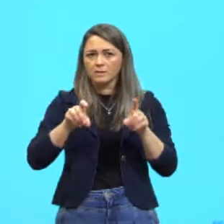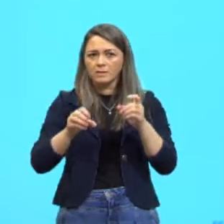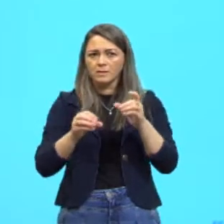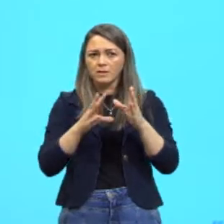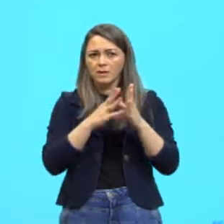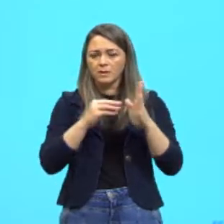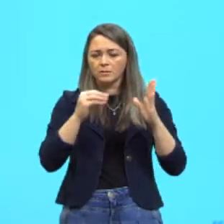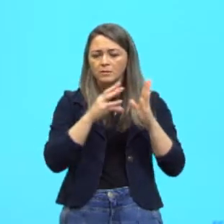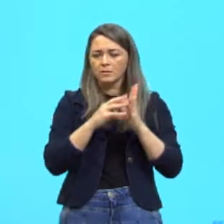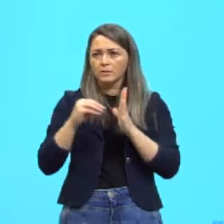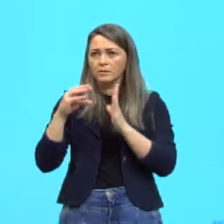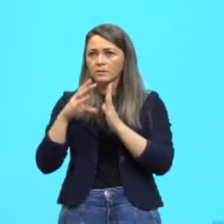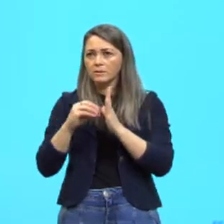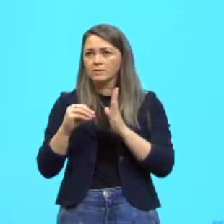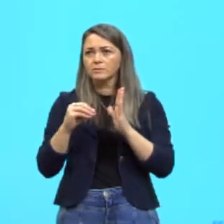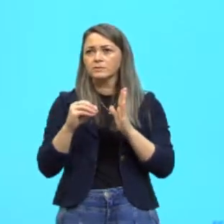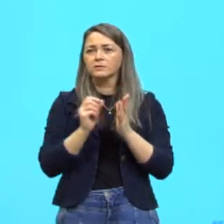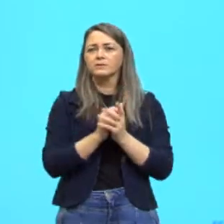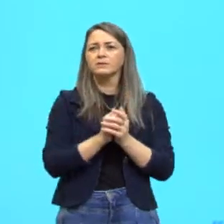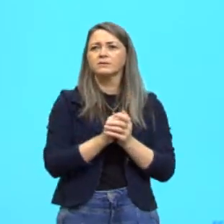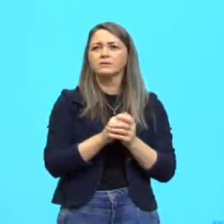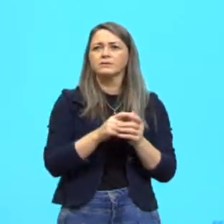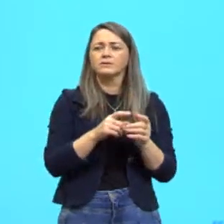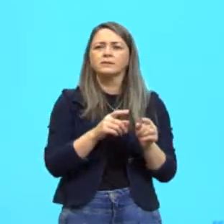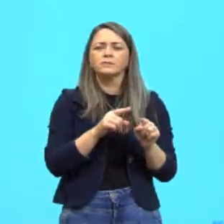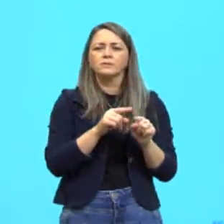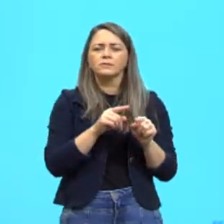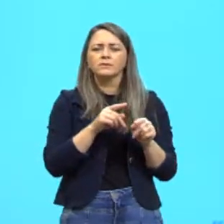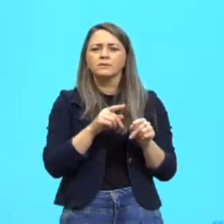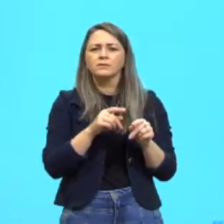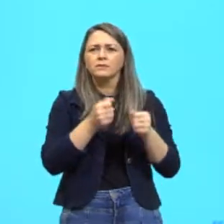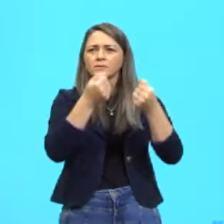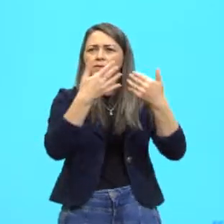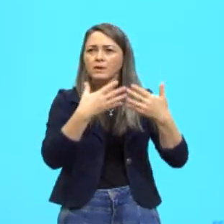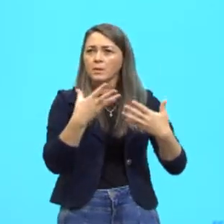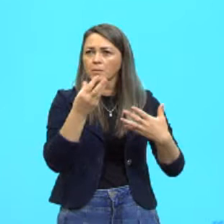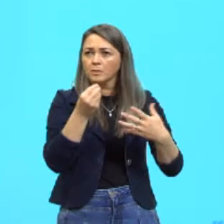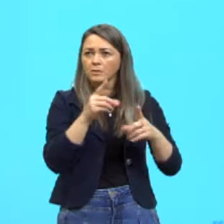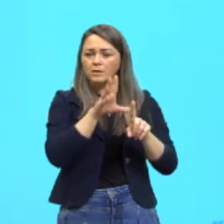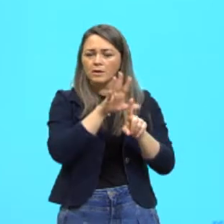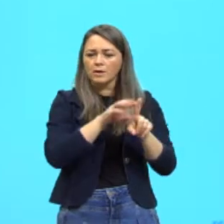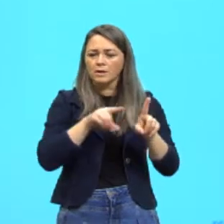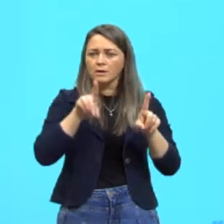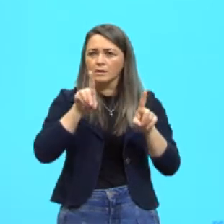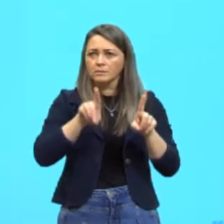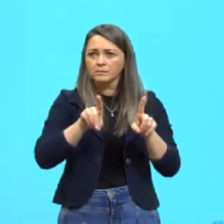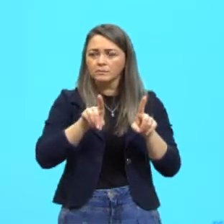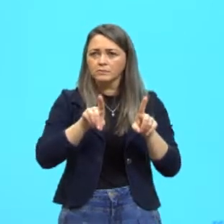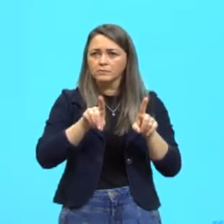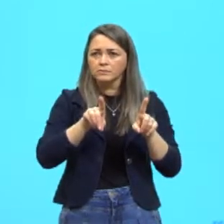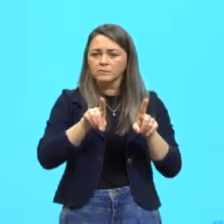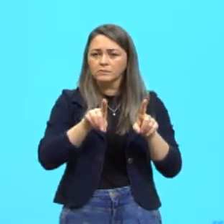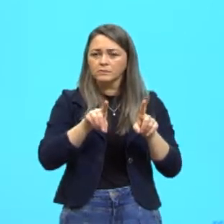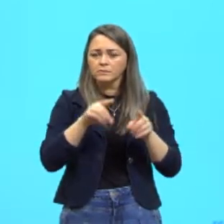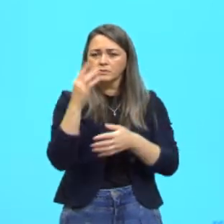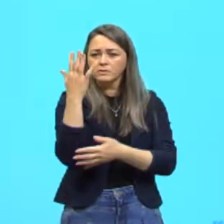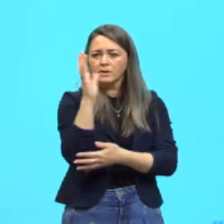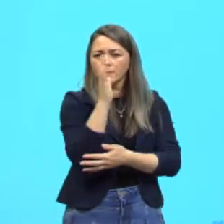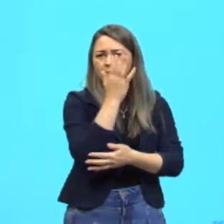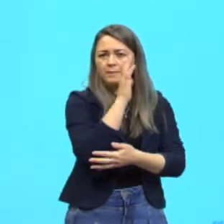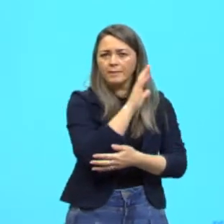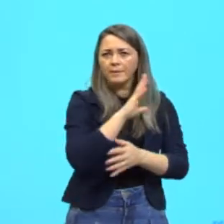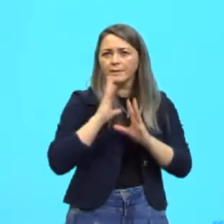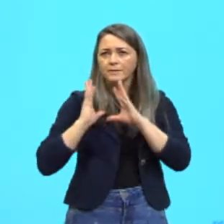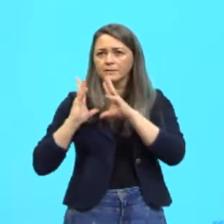E aqui, na clonagem reprodutiva, nós falamos muito de clonagem de plantas e